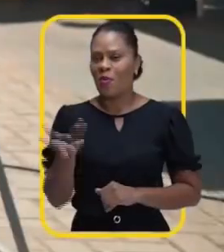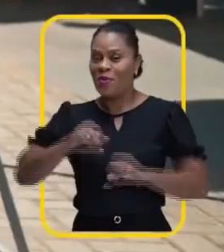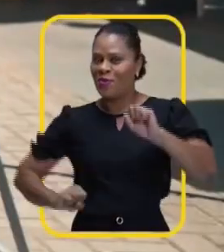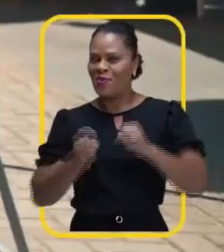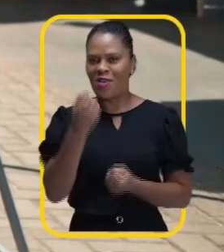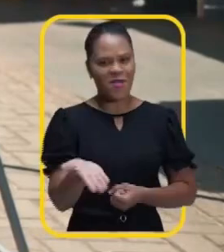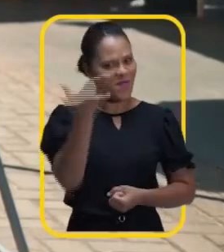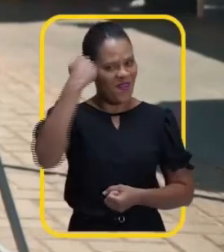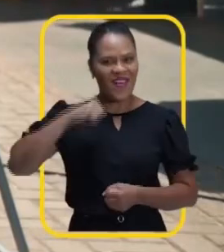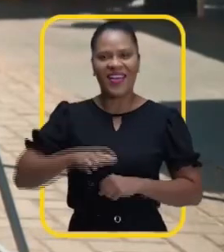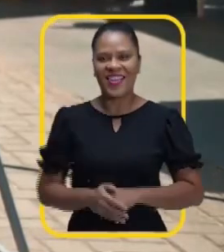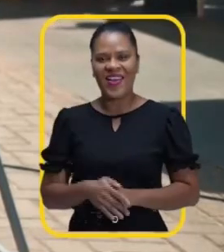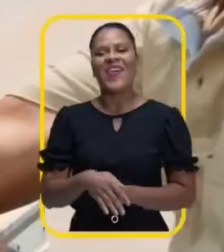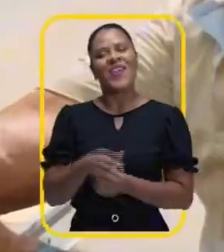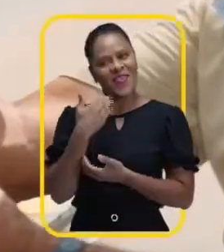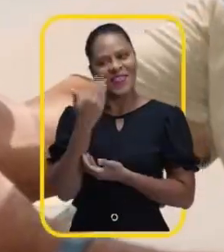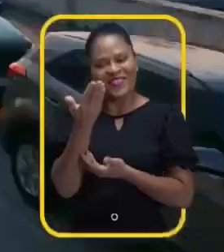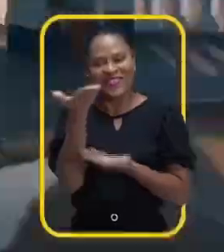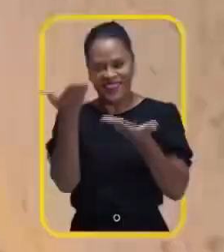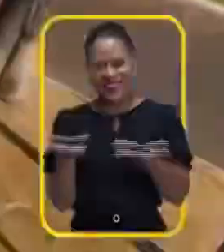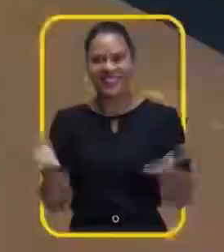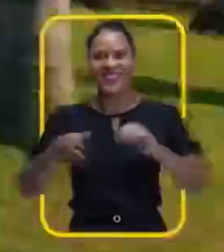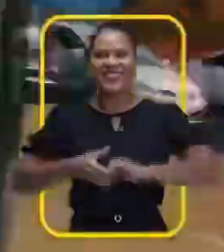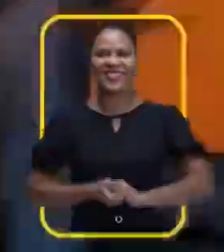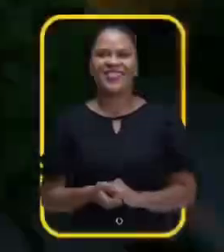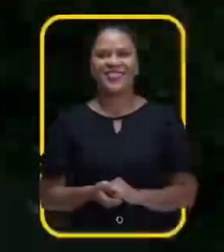Bora resolver? Vamos resolver. Conta com o senhor, viu?